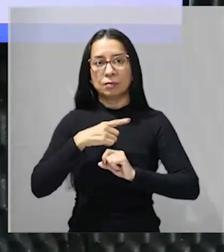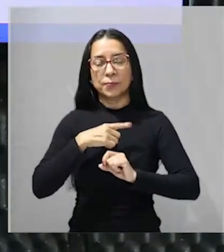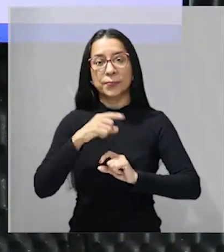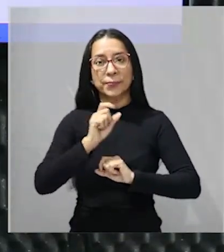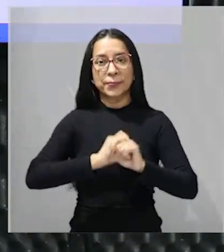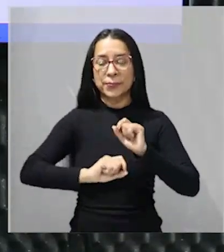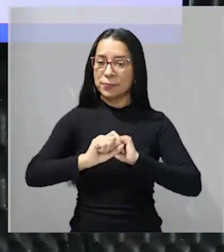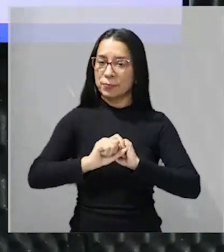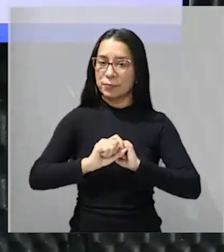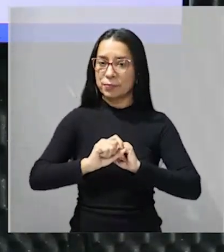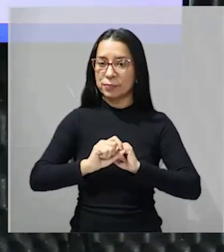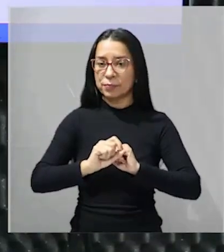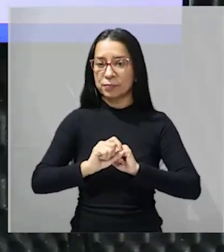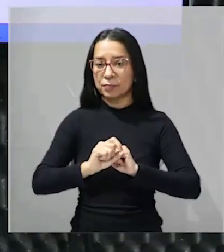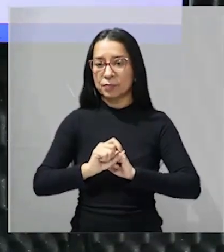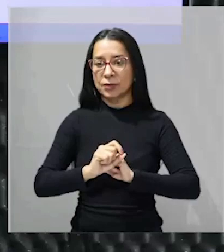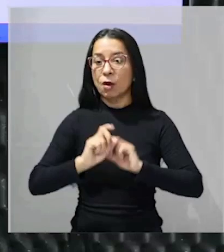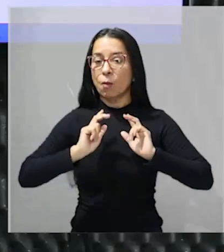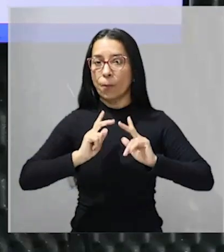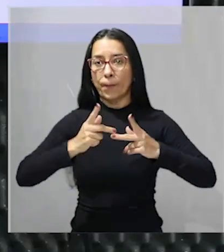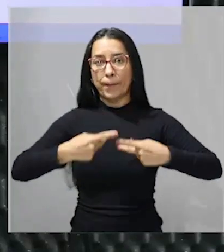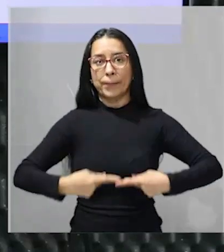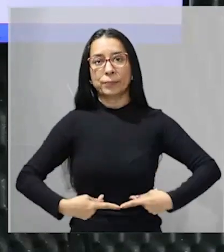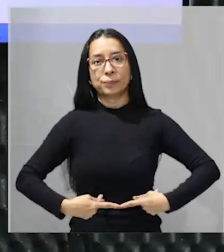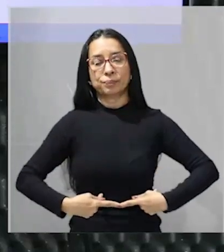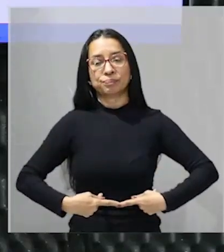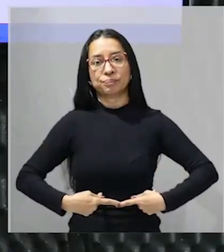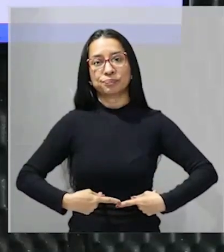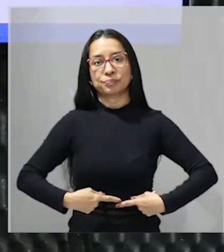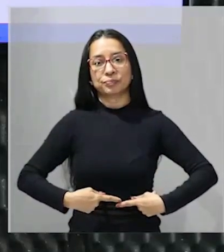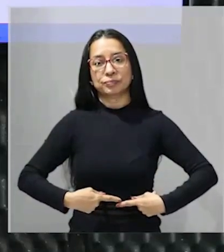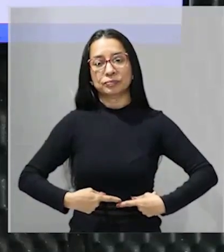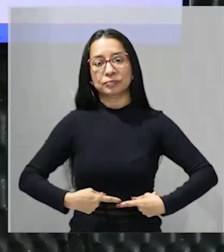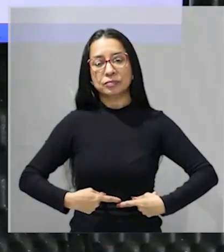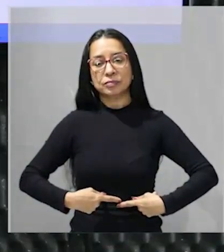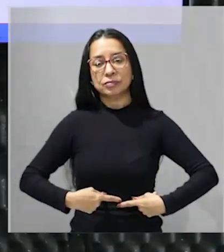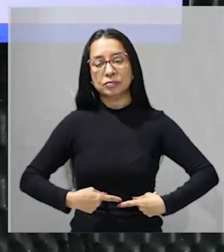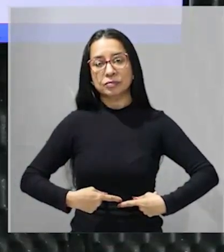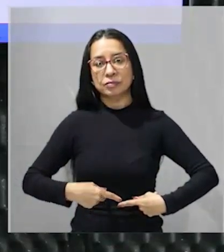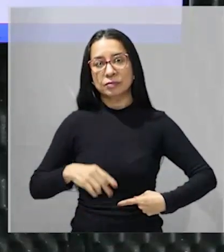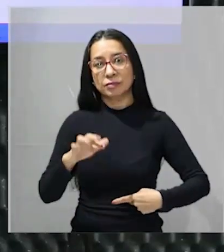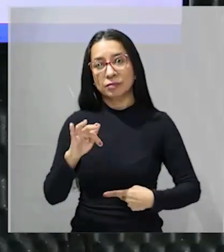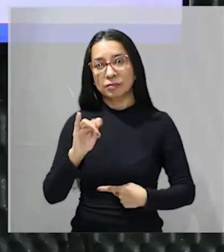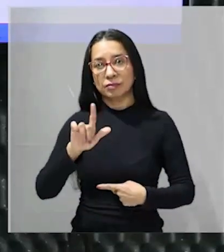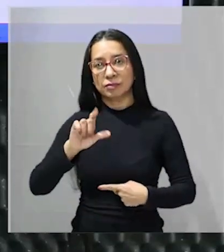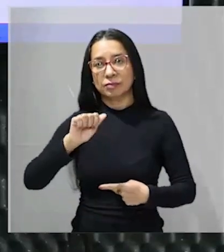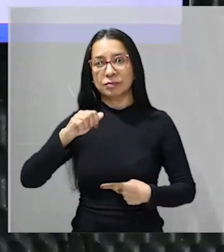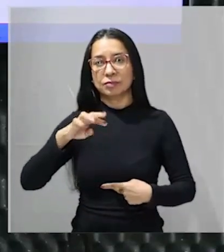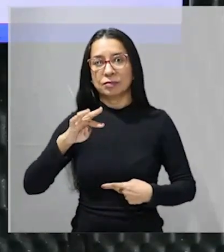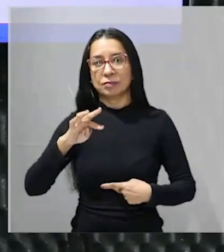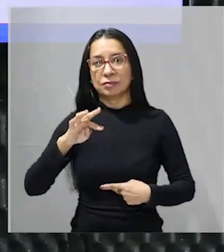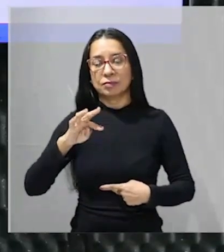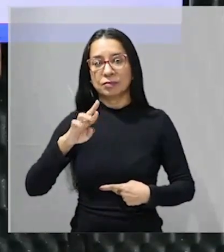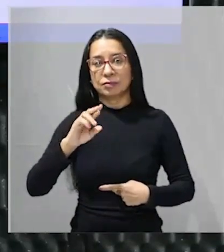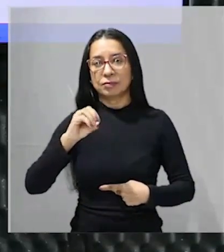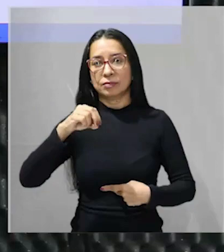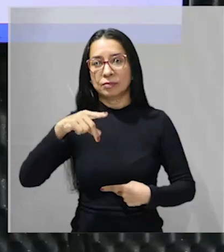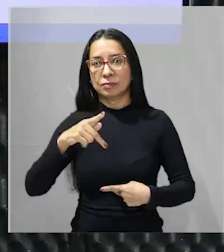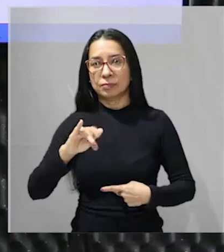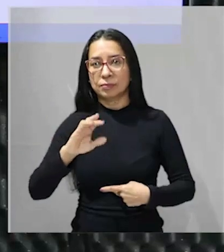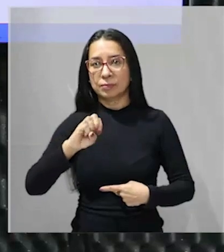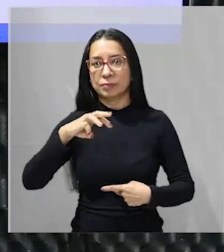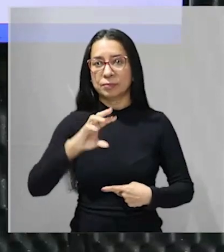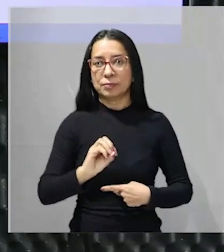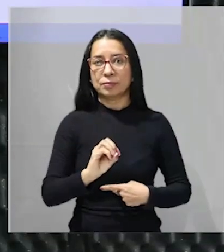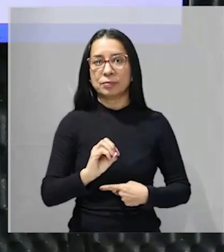um certo humanitarismo um certo humanitarismo filantropismo nós estamos aqui para trazer o progresso para